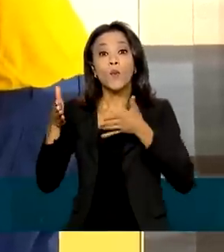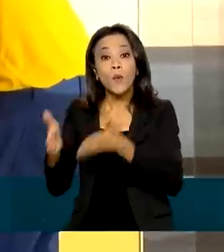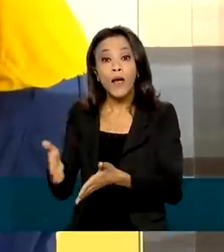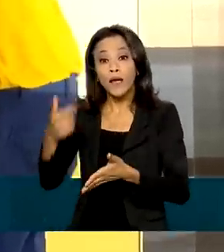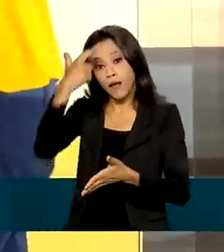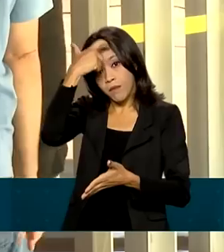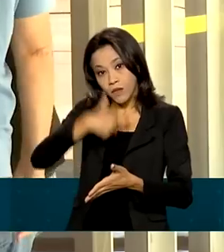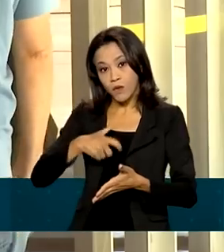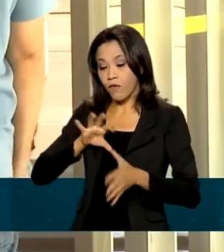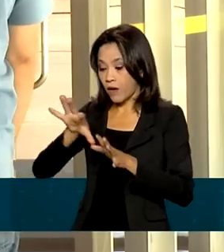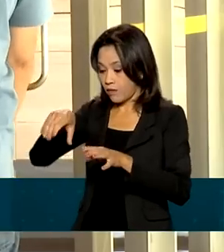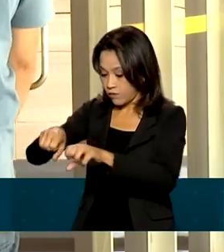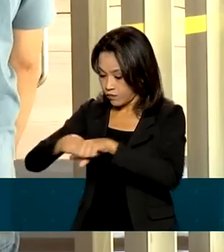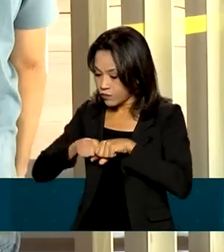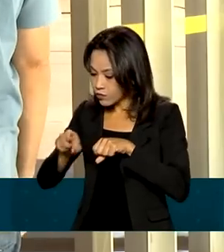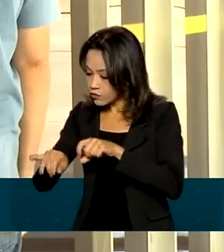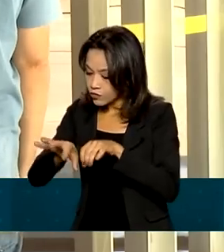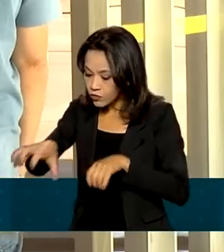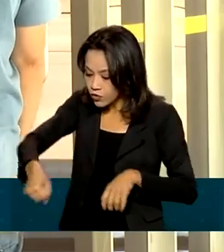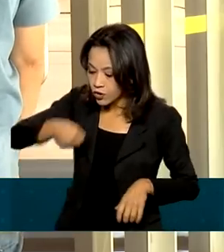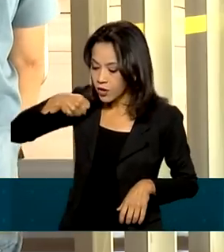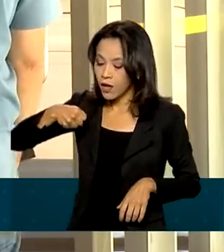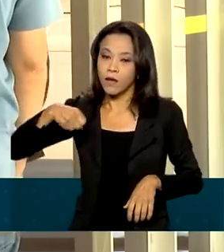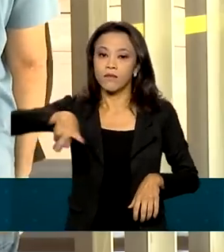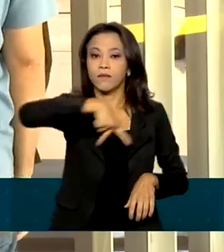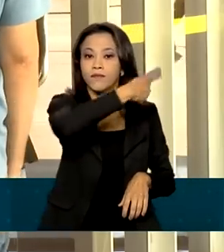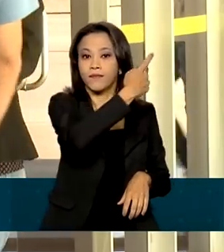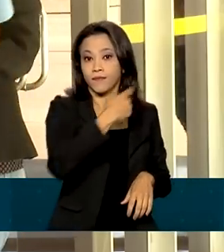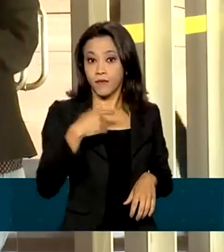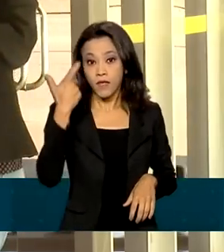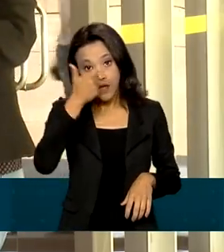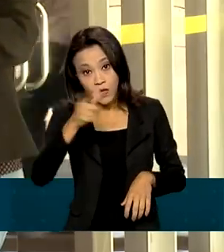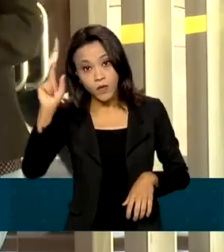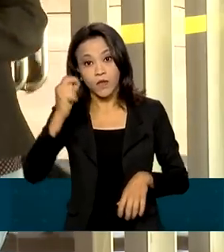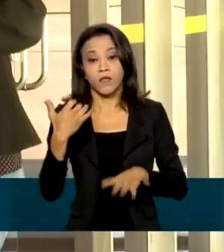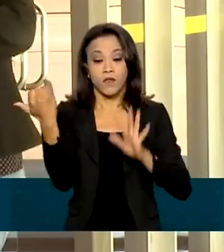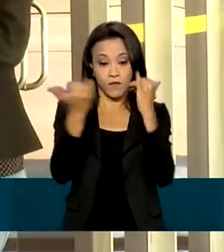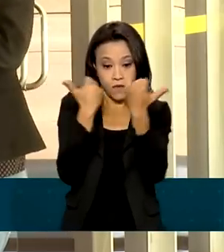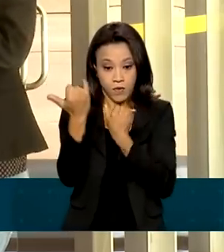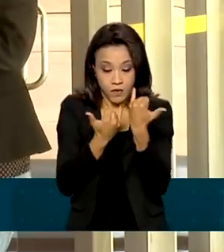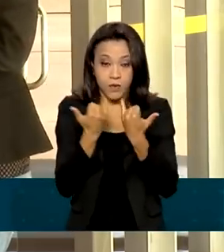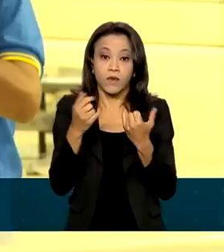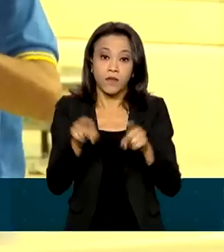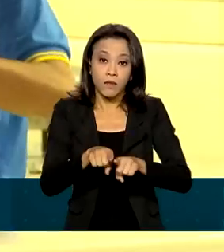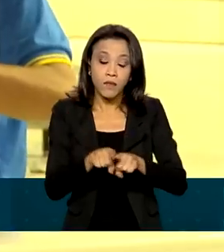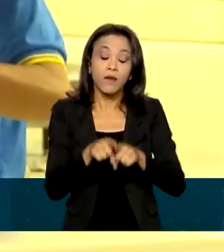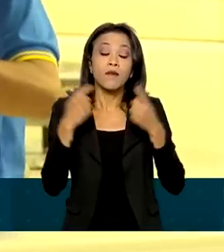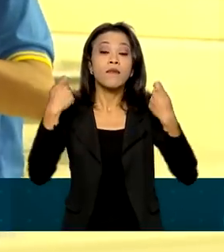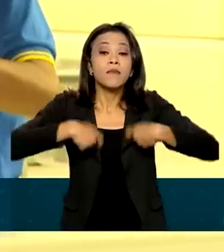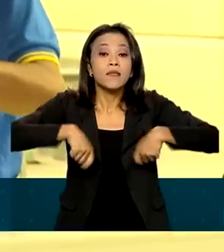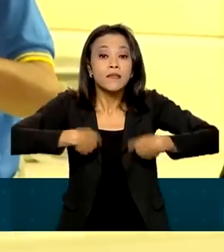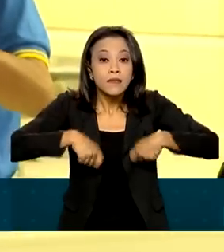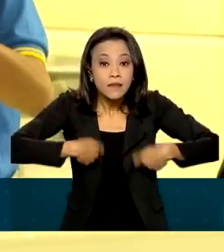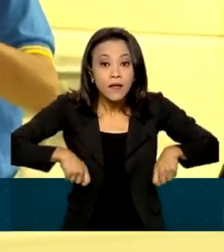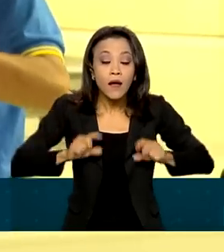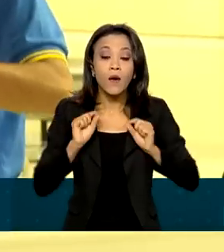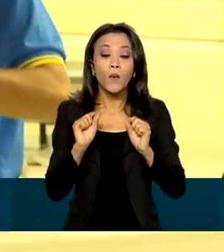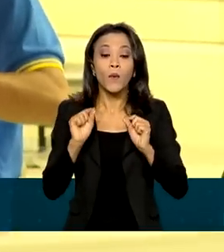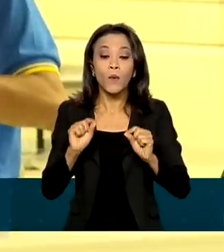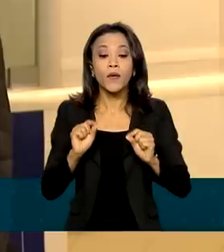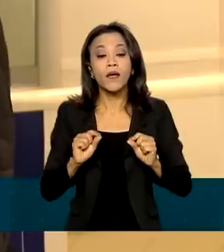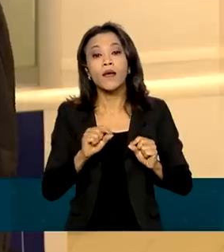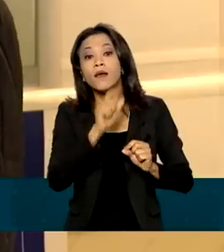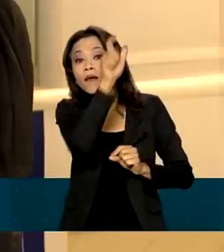autoatendimento, e no sistema clique e retire, além das informações do remetente, serão necessárias também as informações do